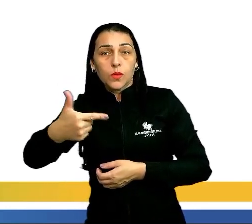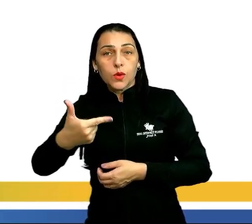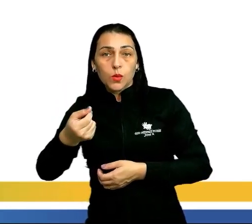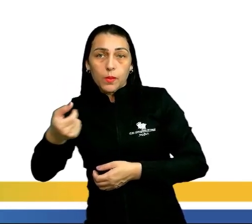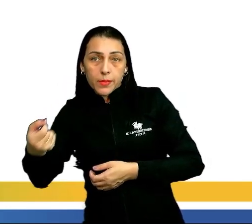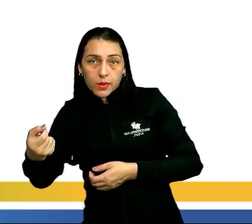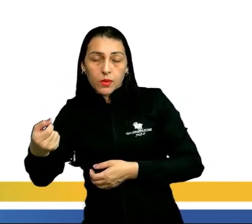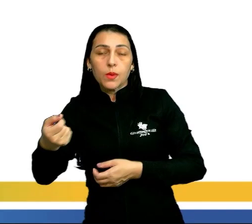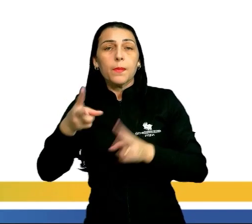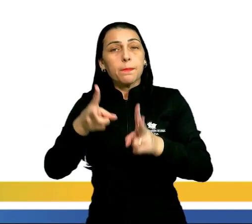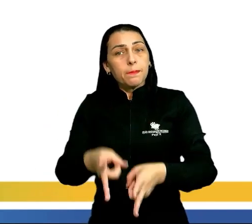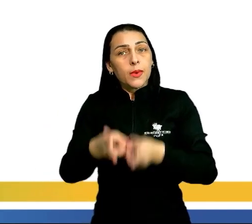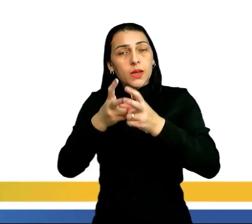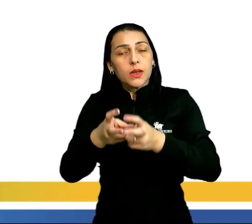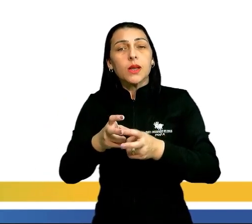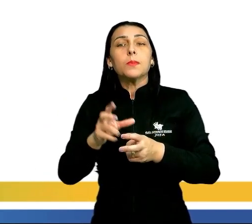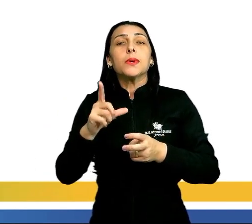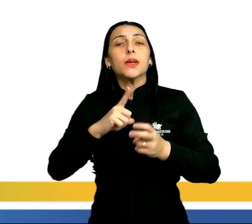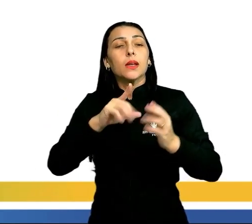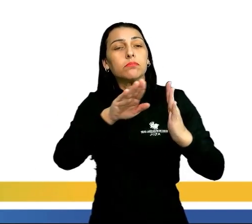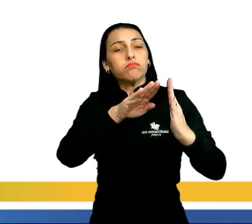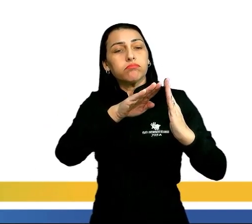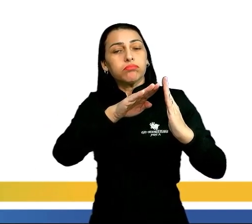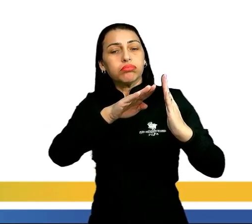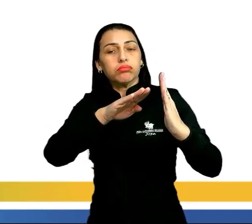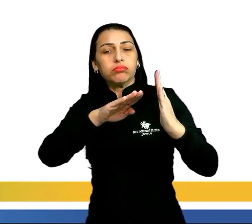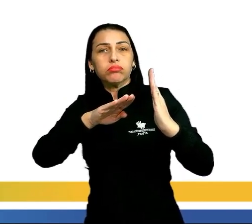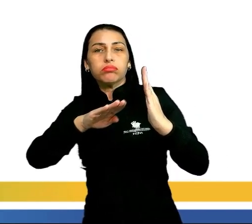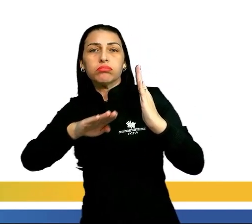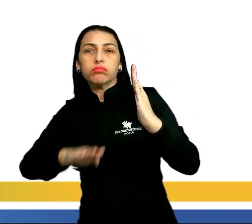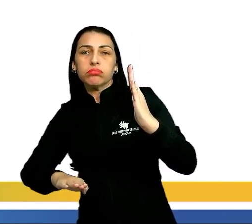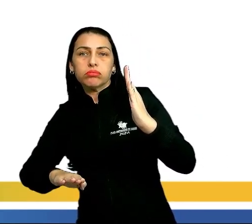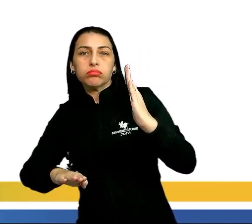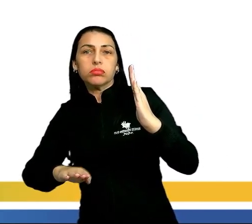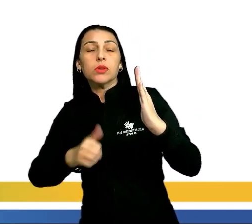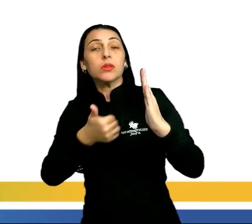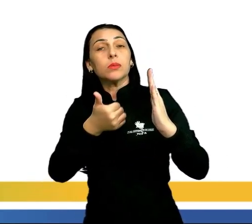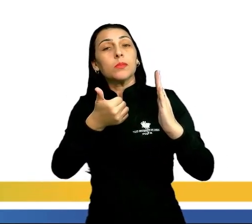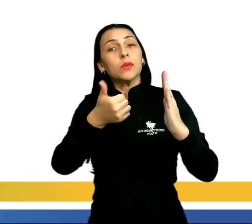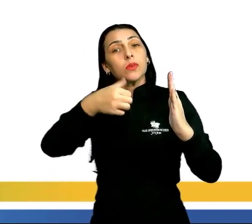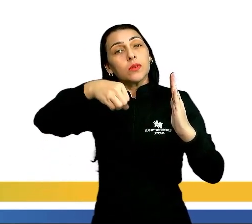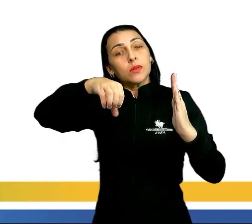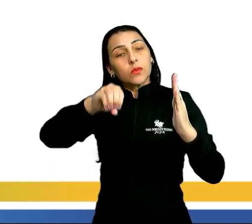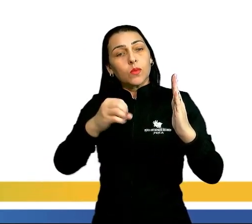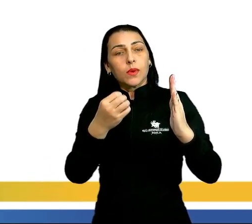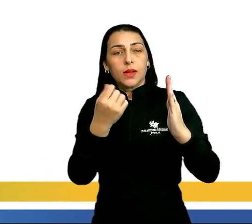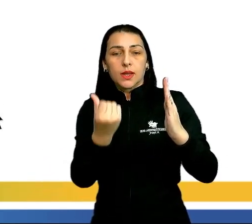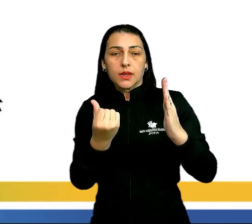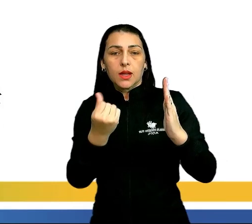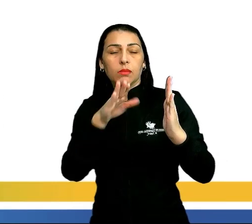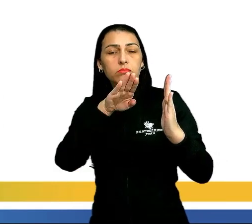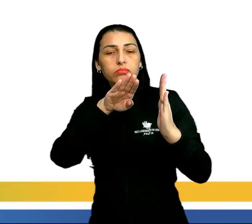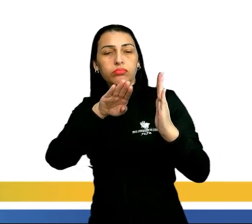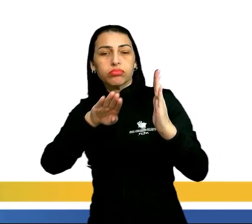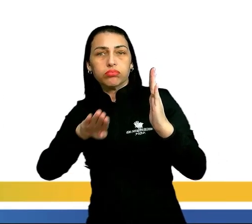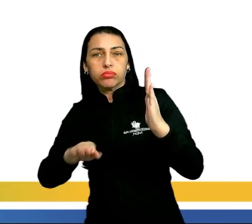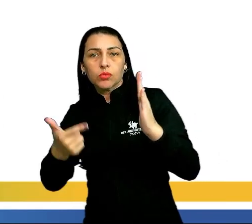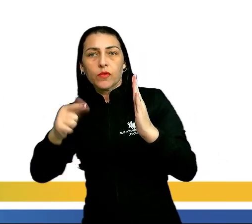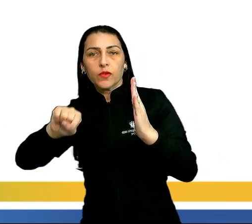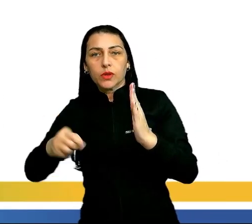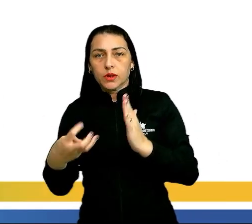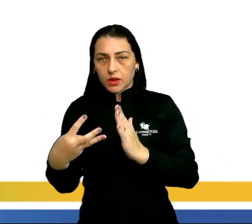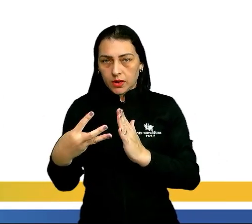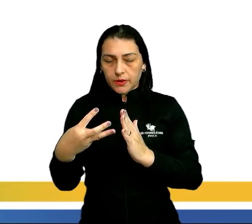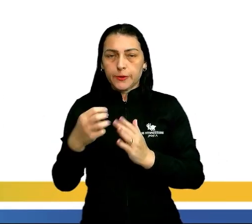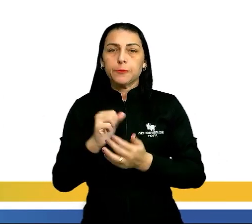2000. A gente percebe que essa queda, uma queda de 1940, que era 6, caiu mais ou menos aí para 2